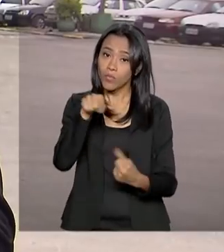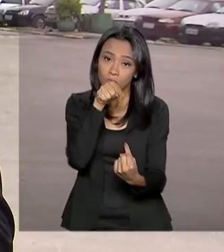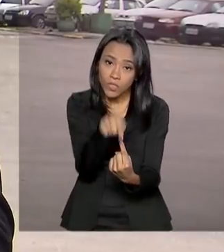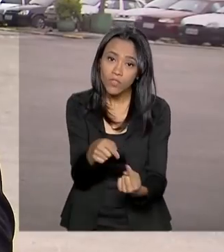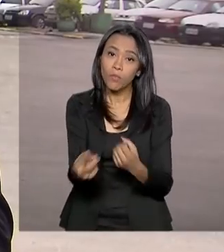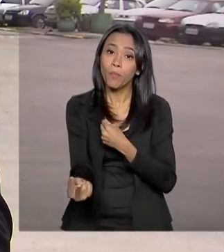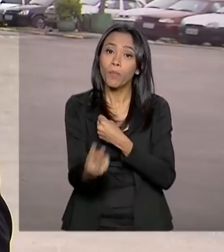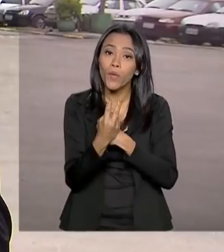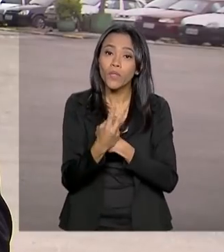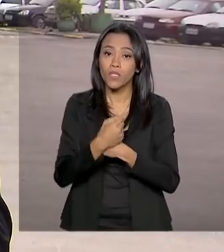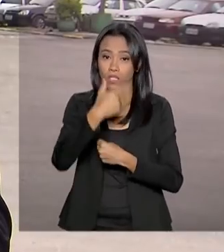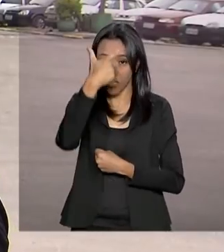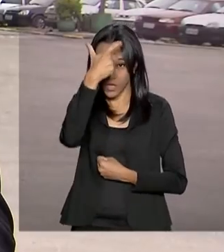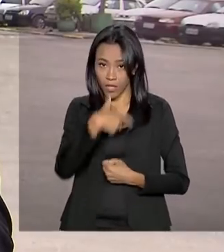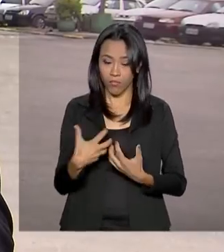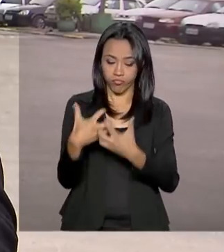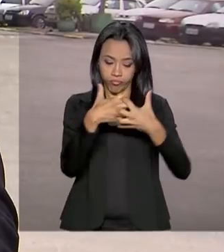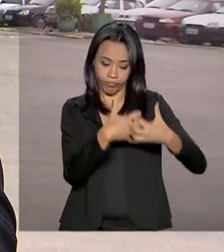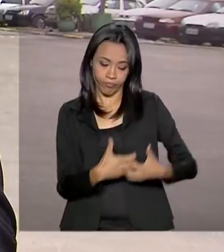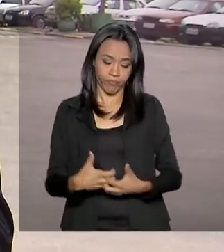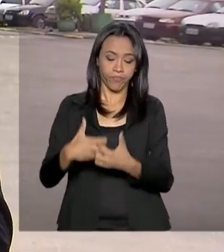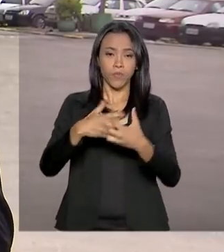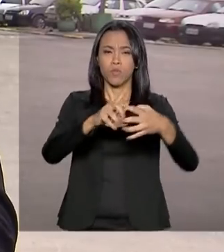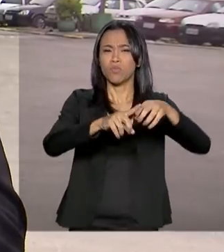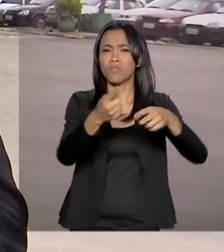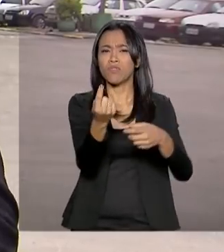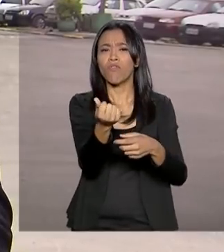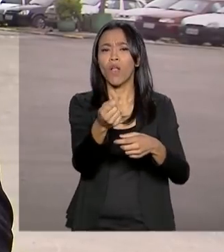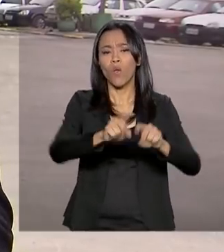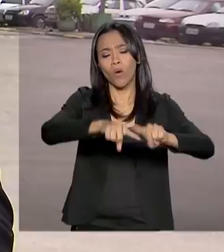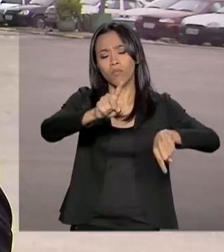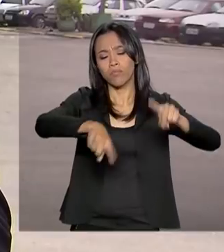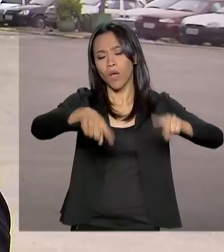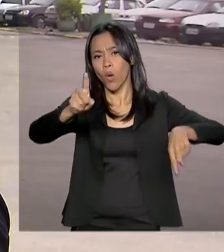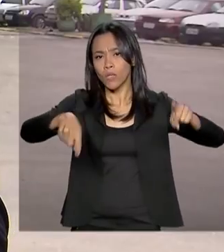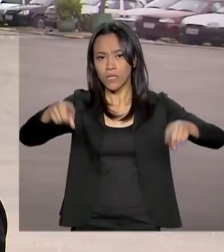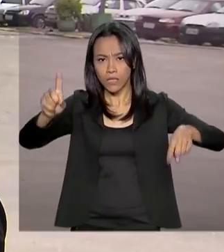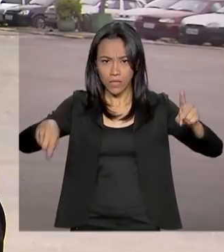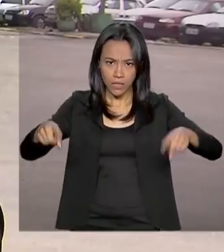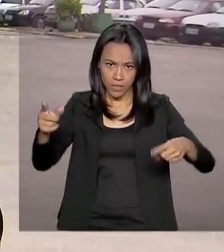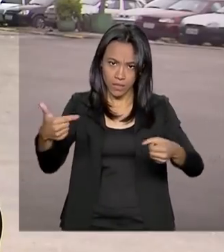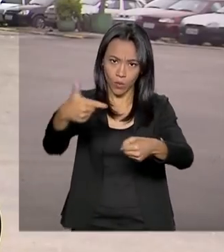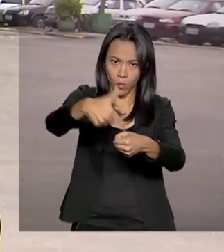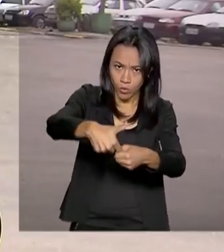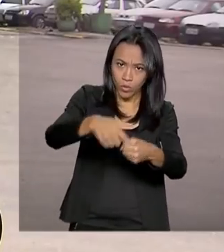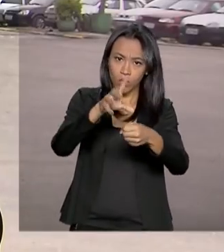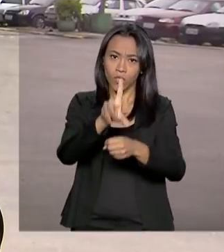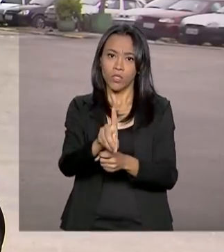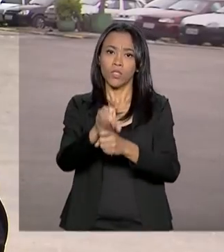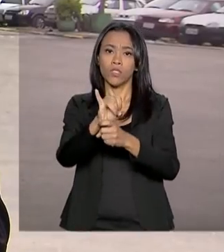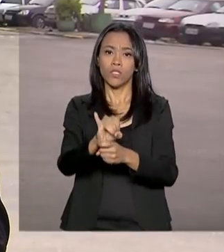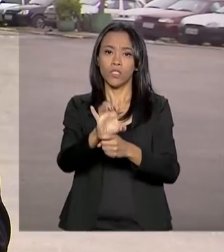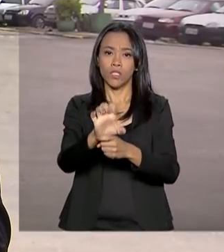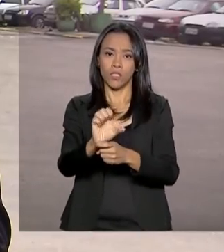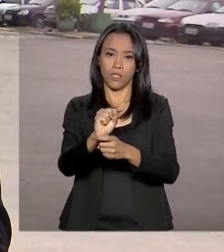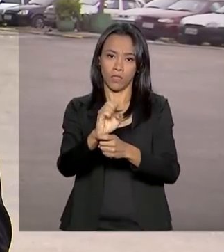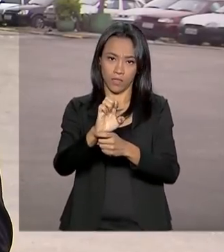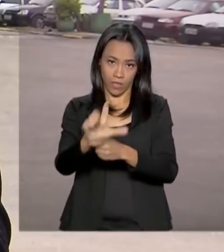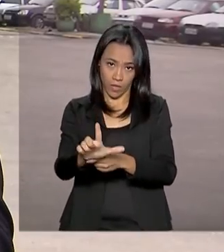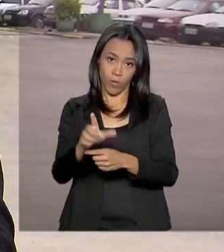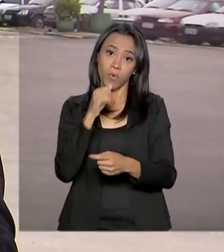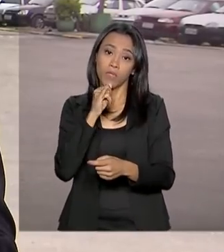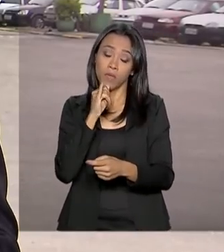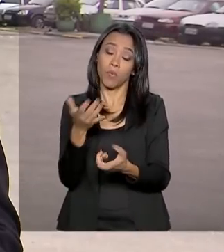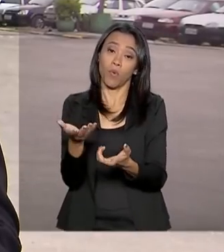caminhoneiros das oscilações nos valores do óleo diesel, já que ele pode carregá-lo, por exemplo, quando o óleo estiver